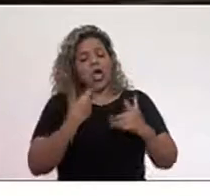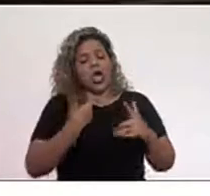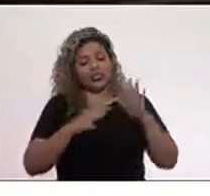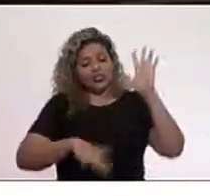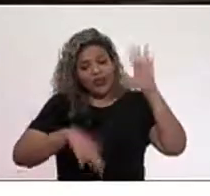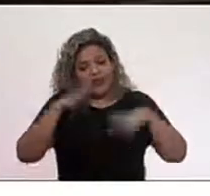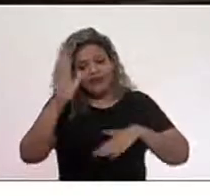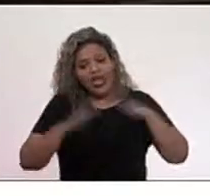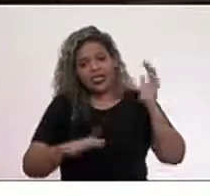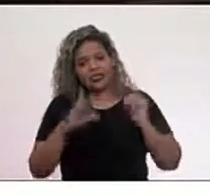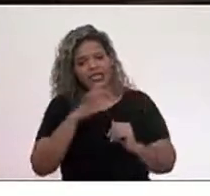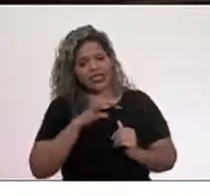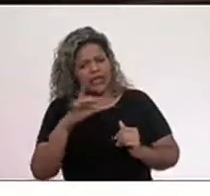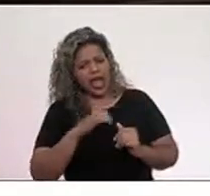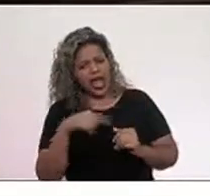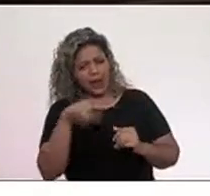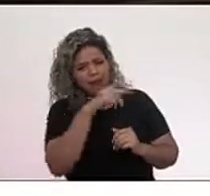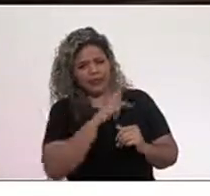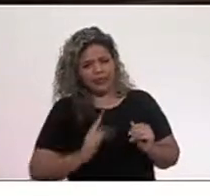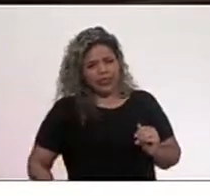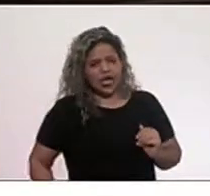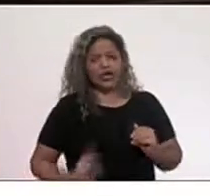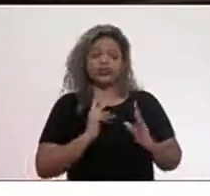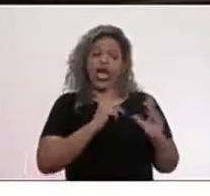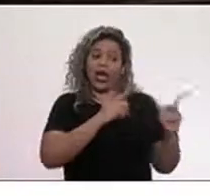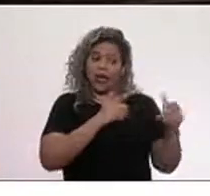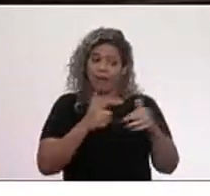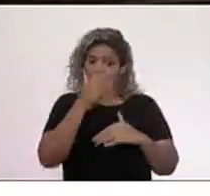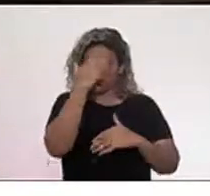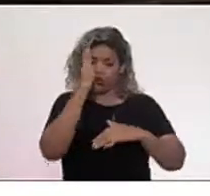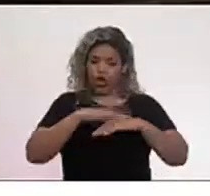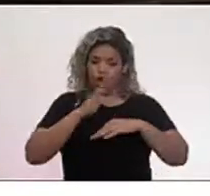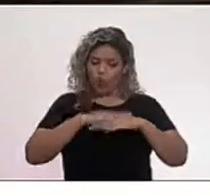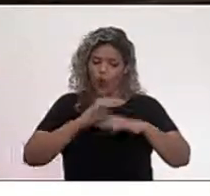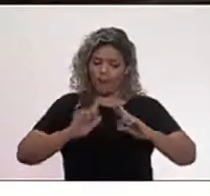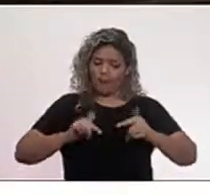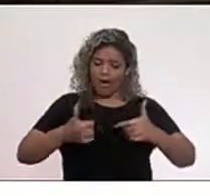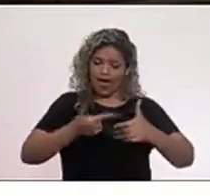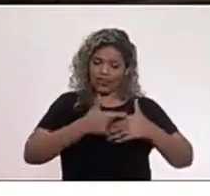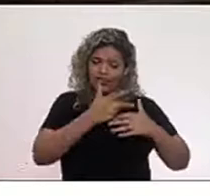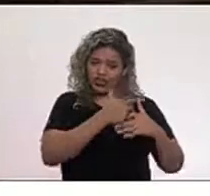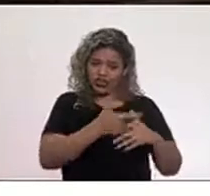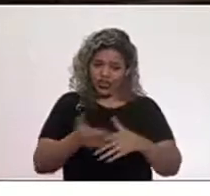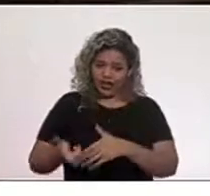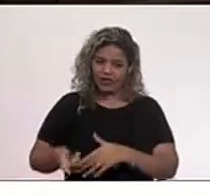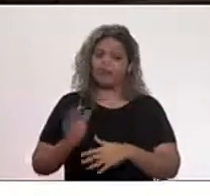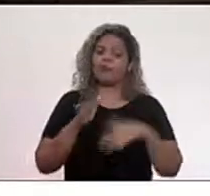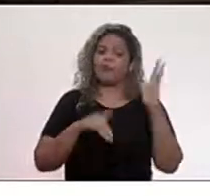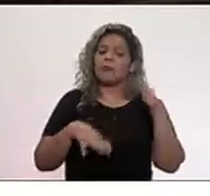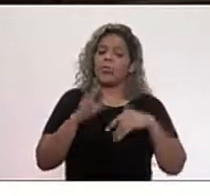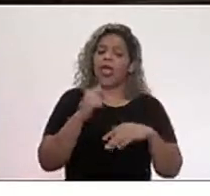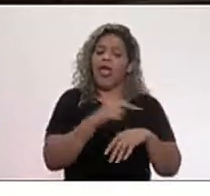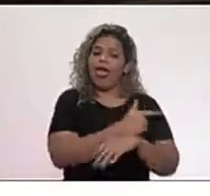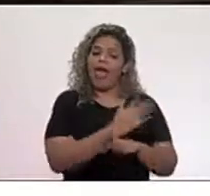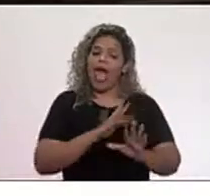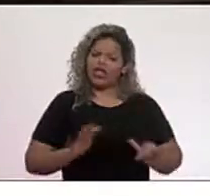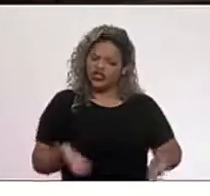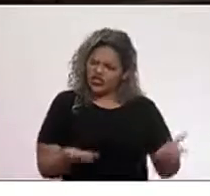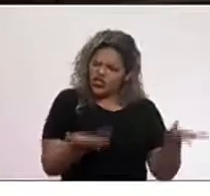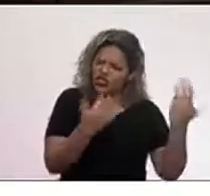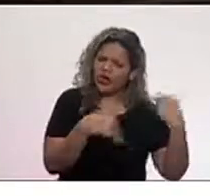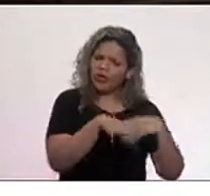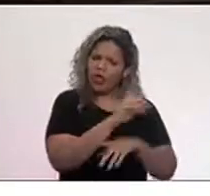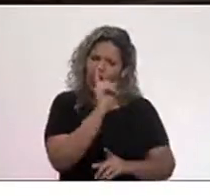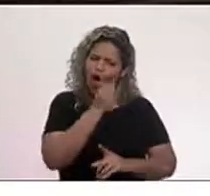vezes tem ali, senhor presidente, atiradores e esses atiradores que muitas vezes são estimulados